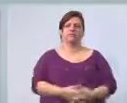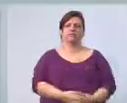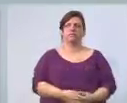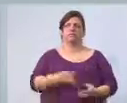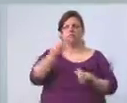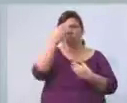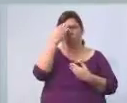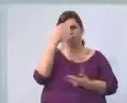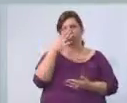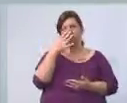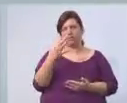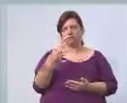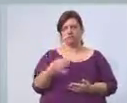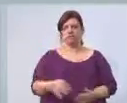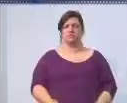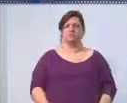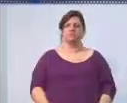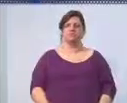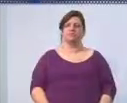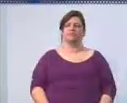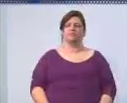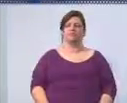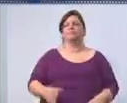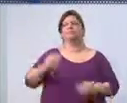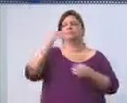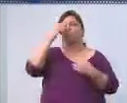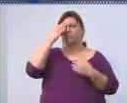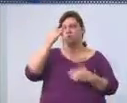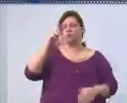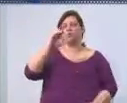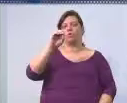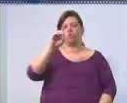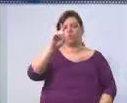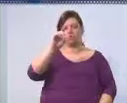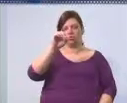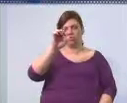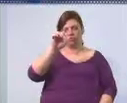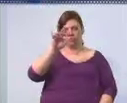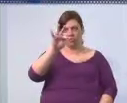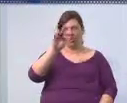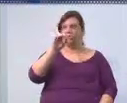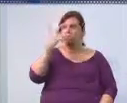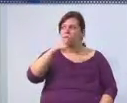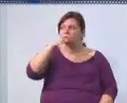Obrigado pela atenção. Obrigado, do seu Rodolfo. Mais alguém?